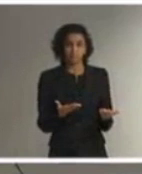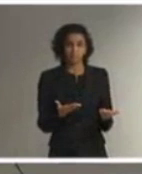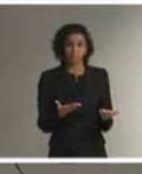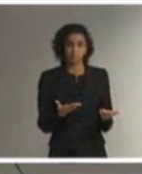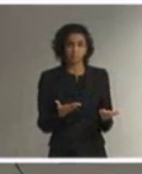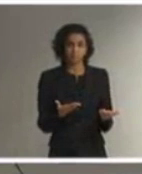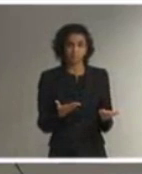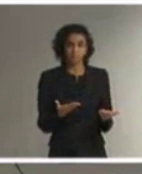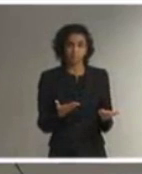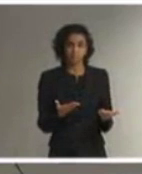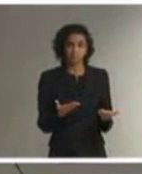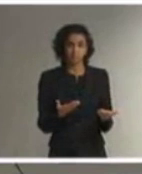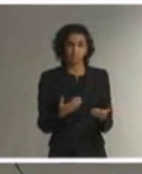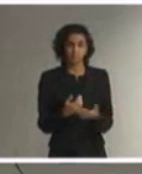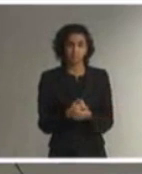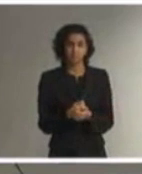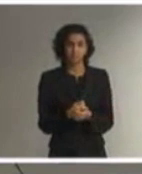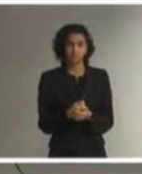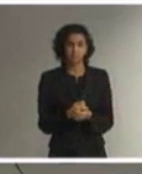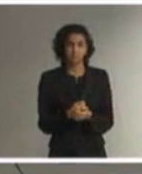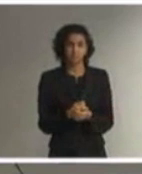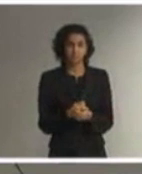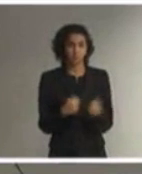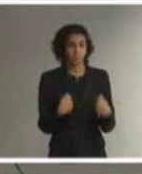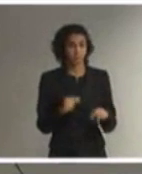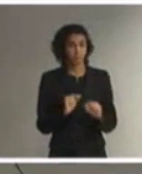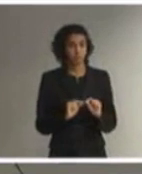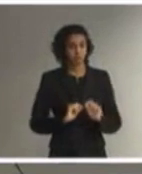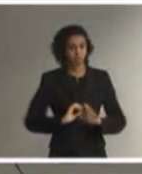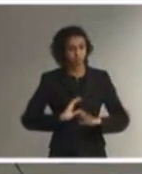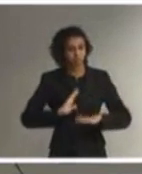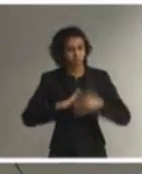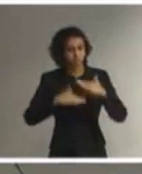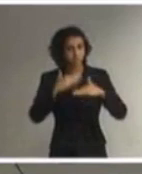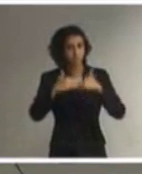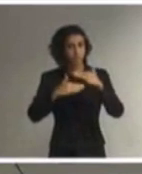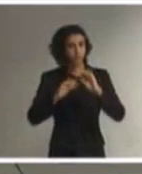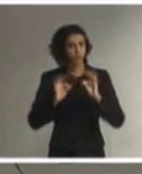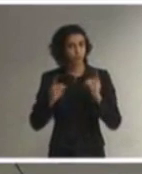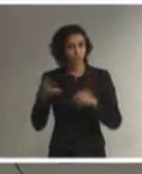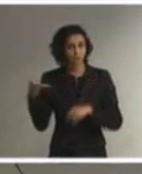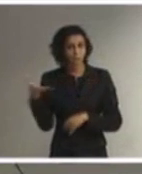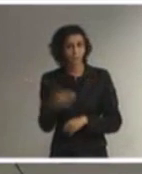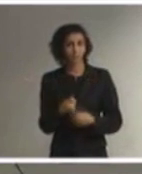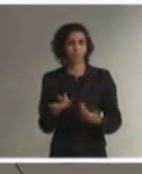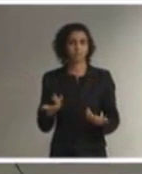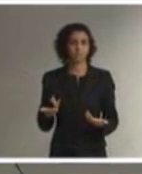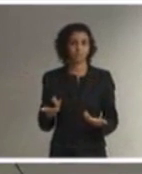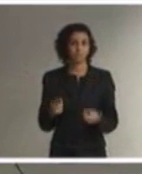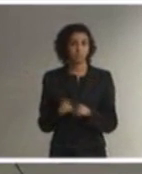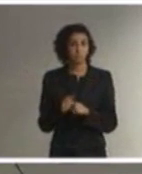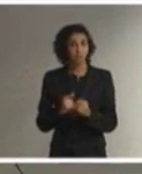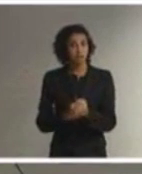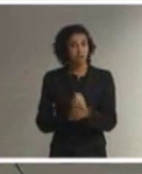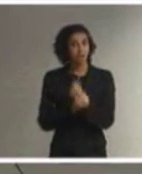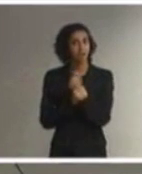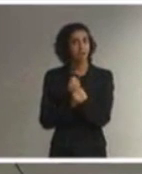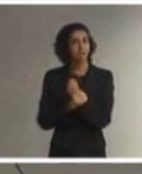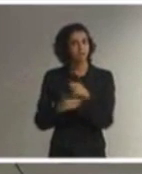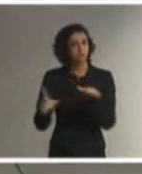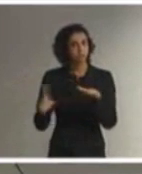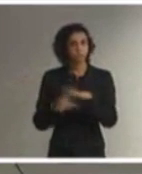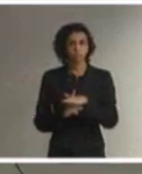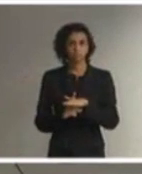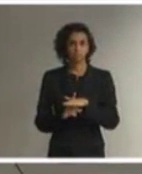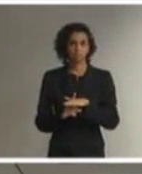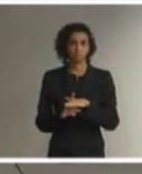desenvolver as suas habilidades, as suas capacidades e principalmente garantir sua inclusão com